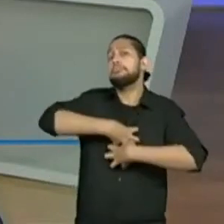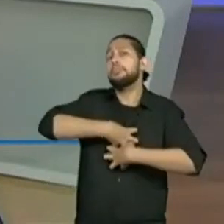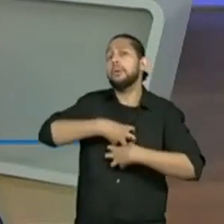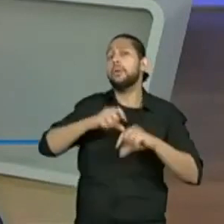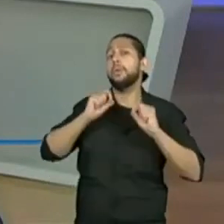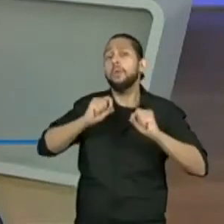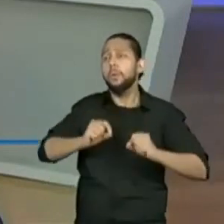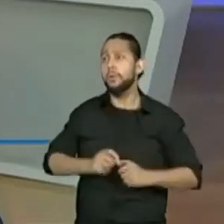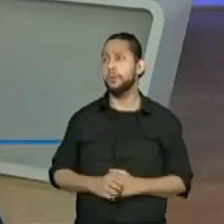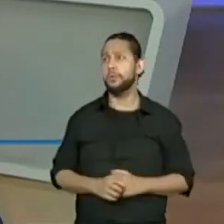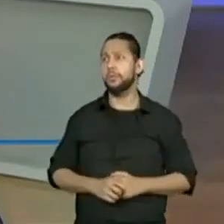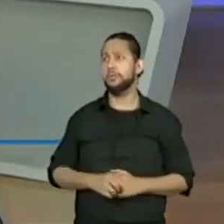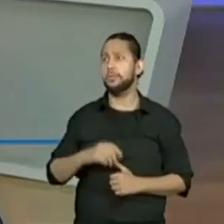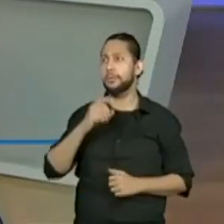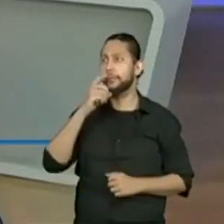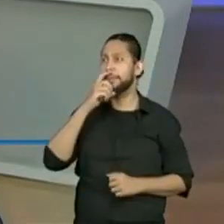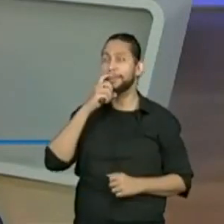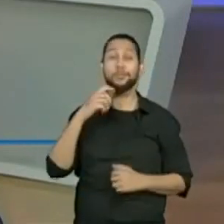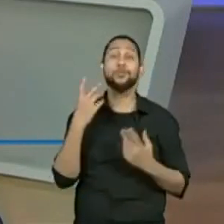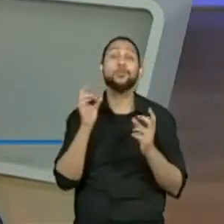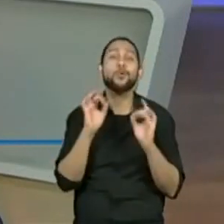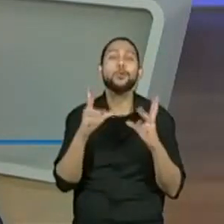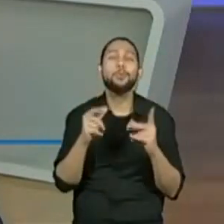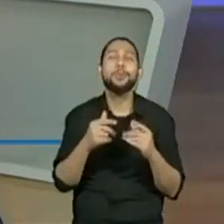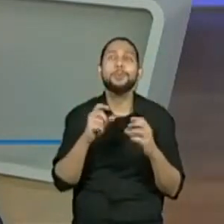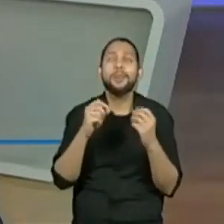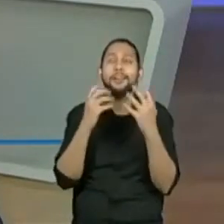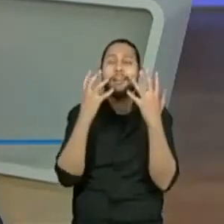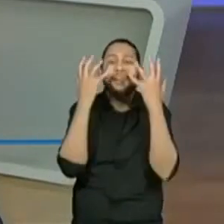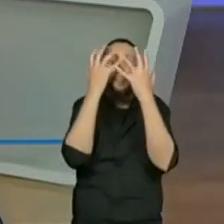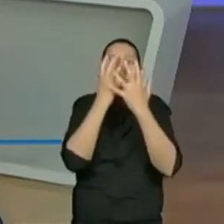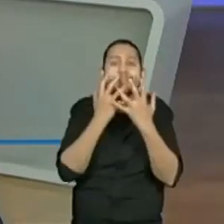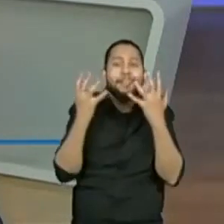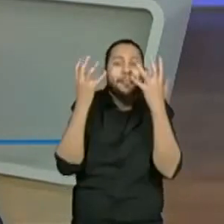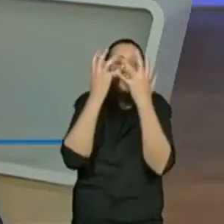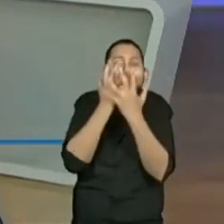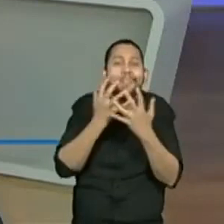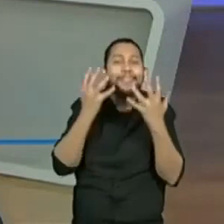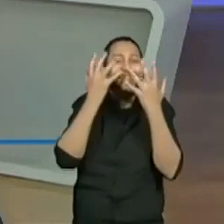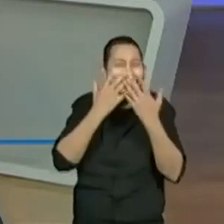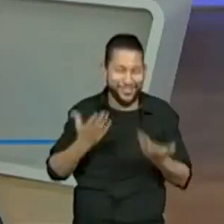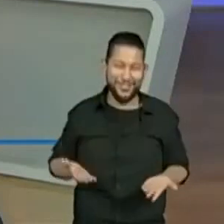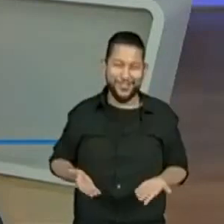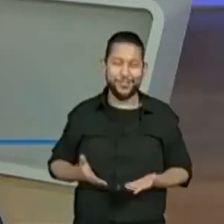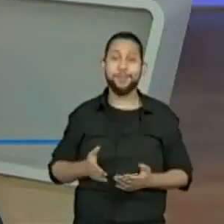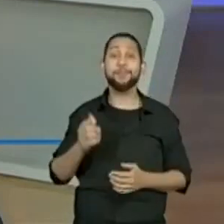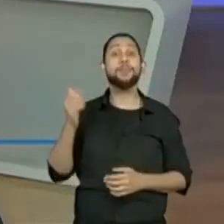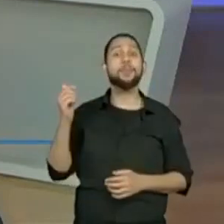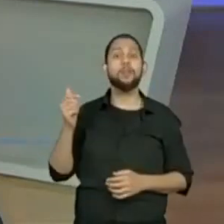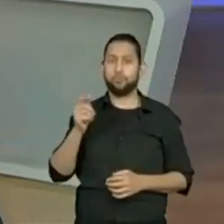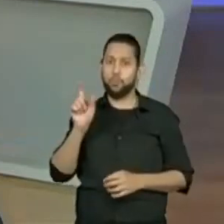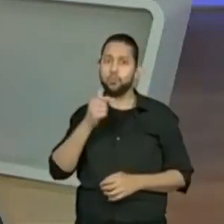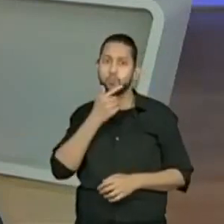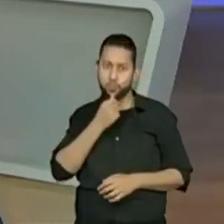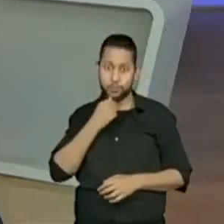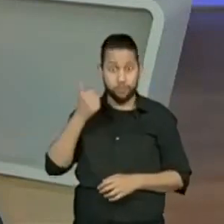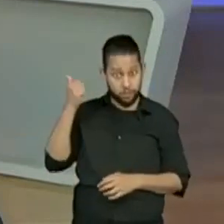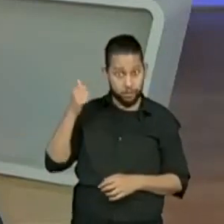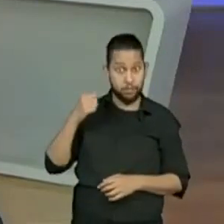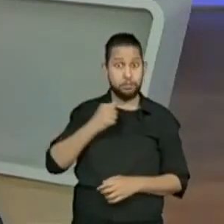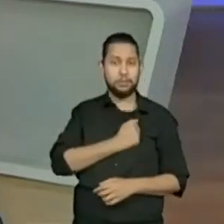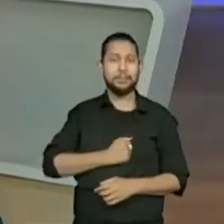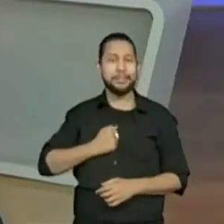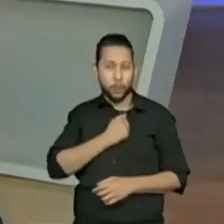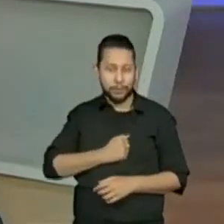A Pronatária falou que a galera está romântica. O pessoal fala que toda a saudade que ele tem da infância, ele tenta